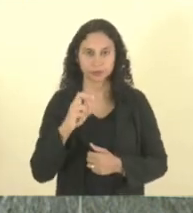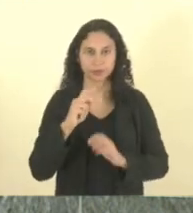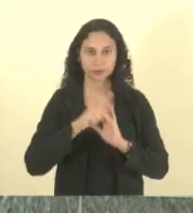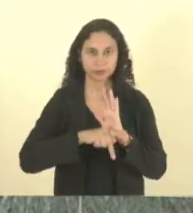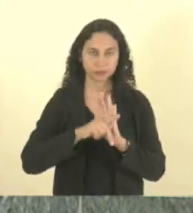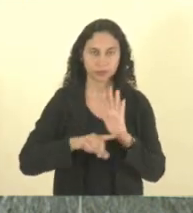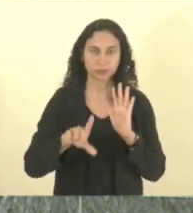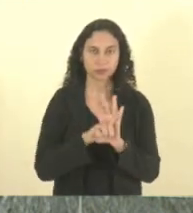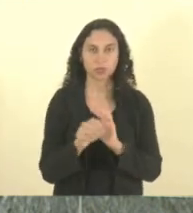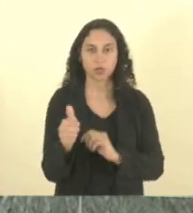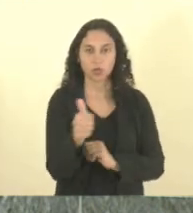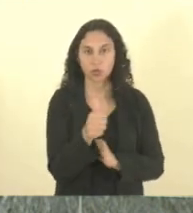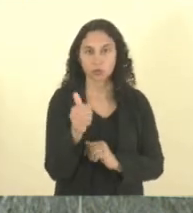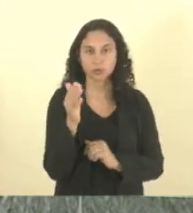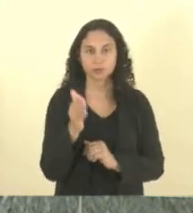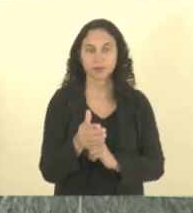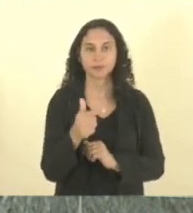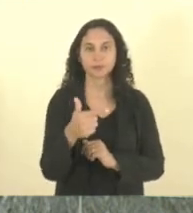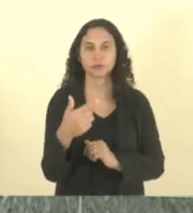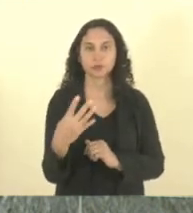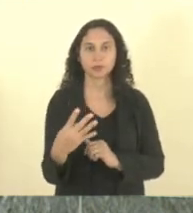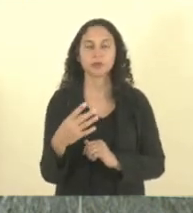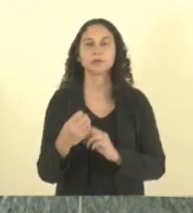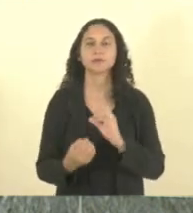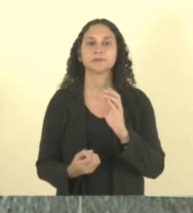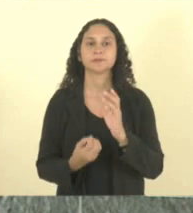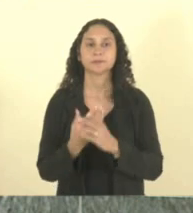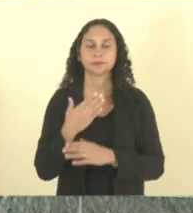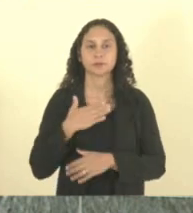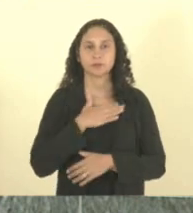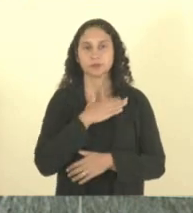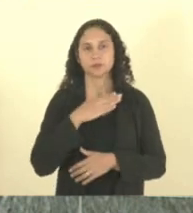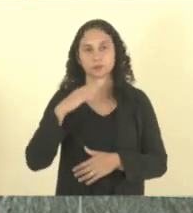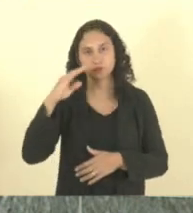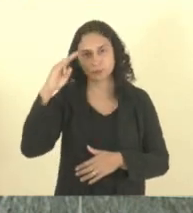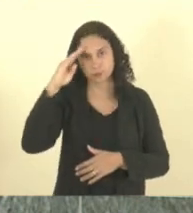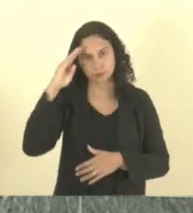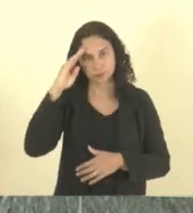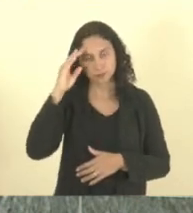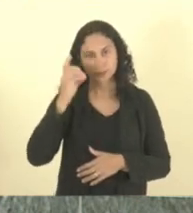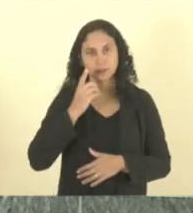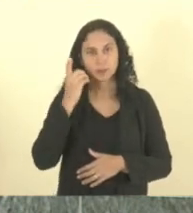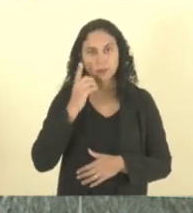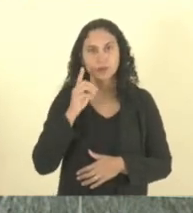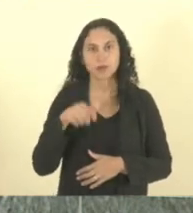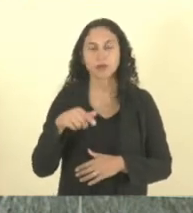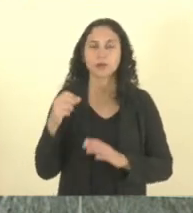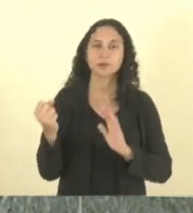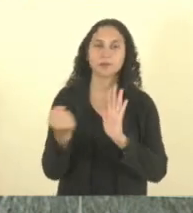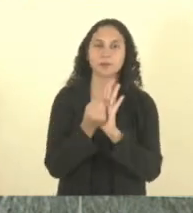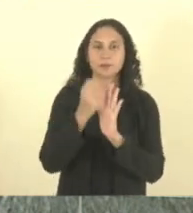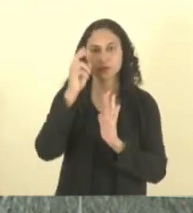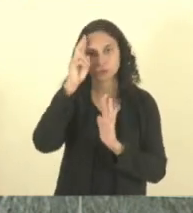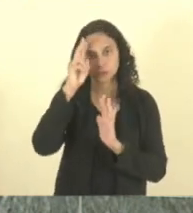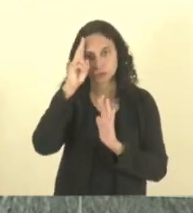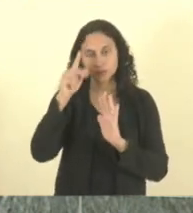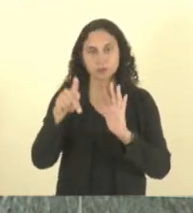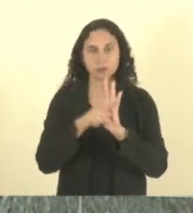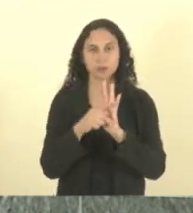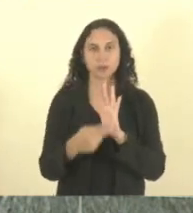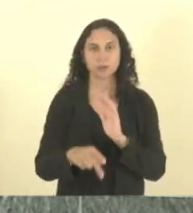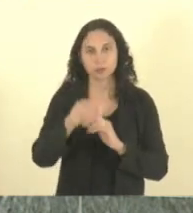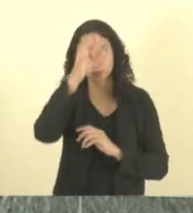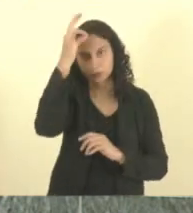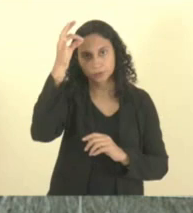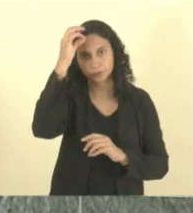1124, autor do deputado Coronel Wellington, Proédio de Lei do deputado Coronel Wellington, que declara patrimônio histórico, cultural e imaterial do Estado do Espírito Santo, o jogo